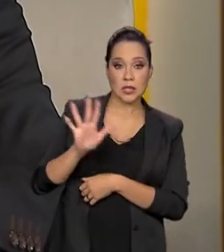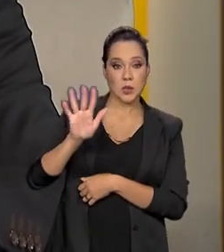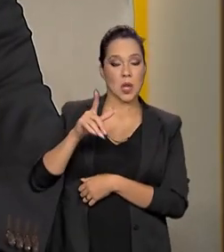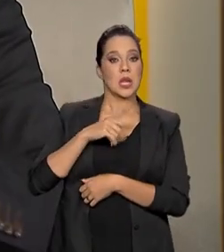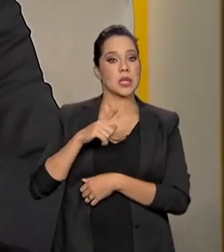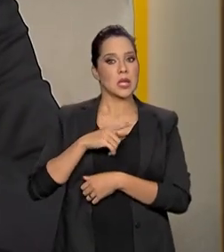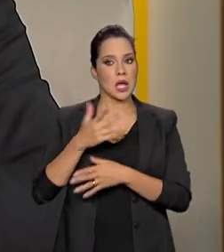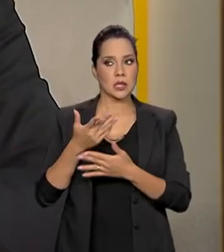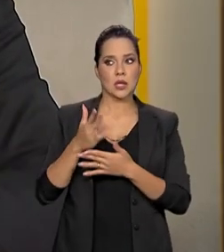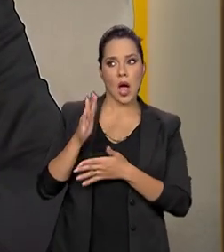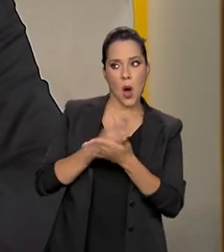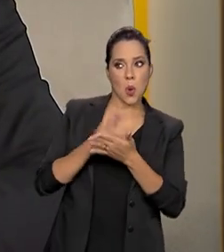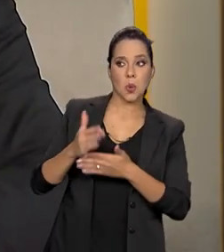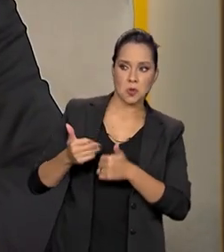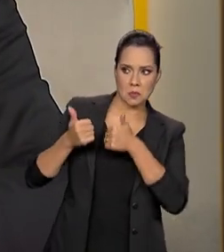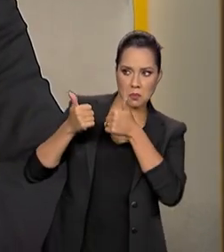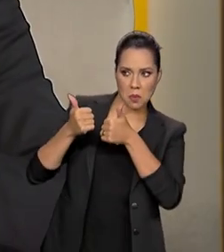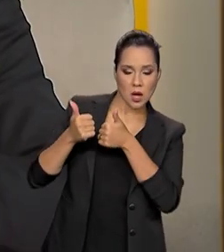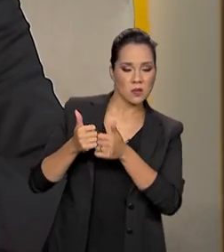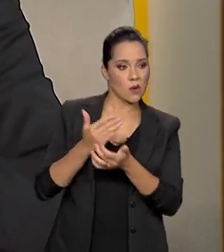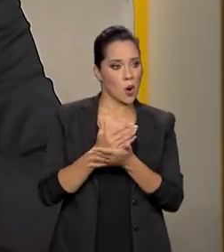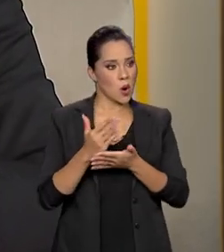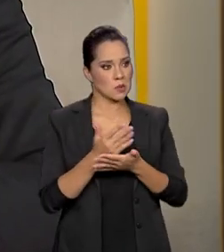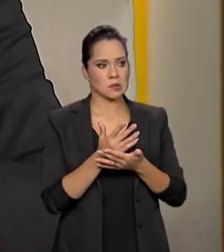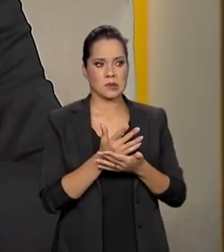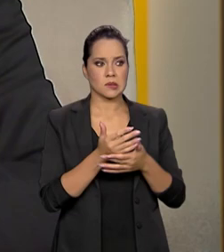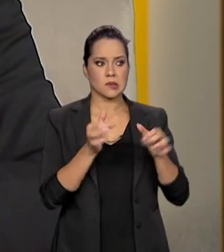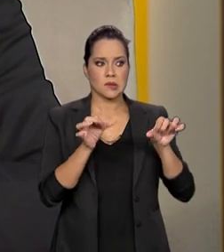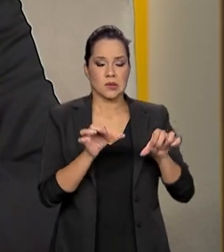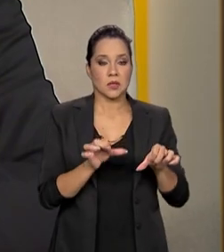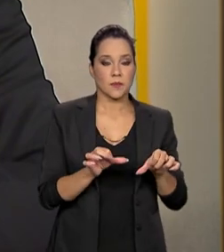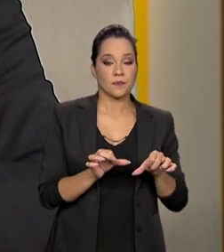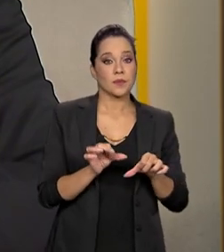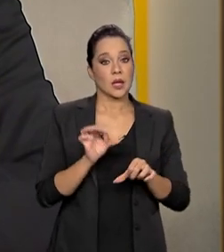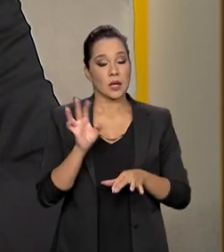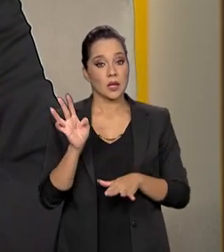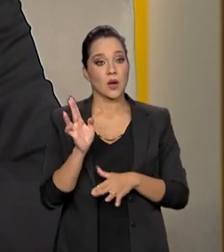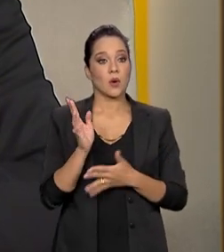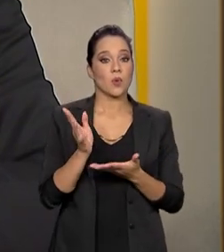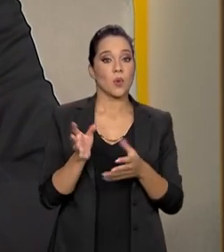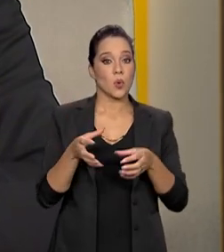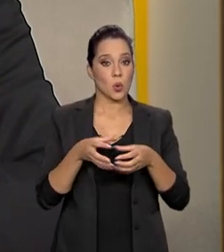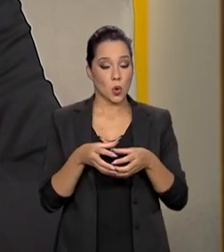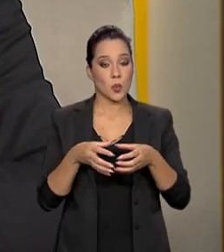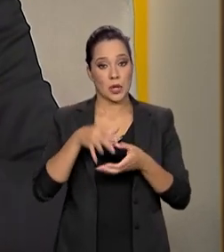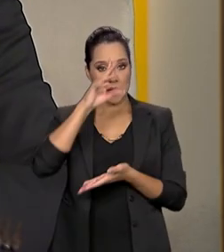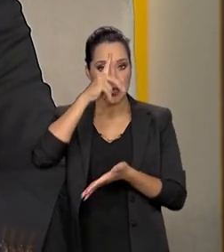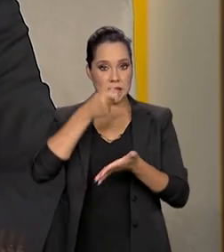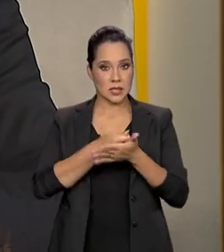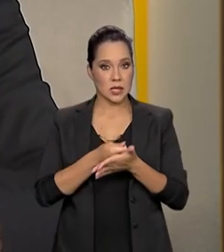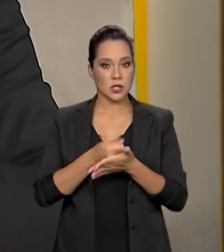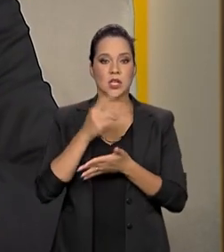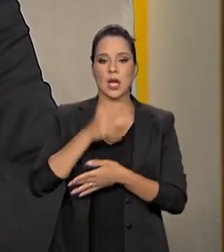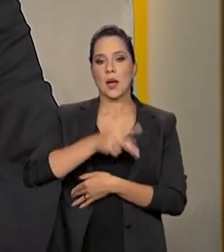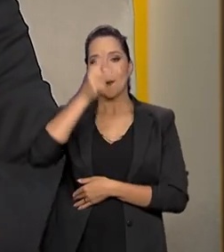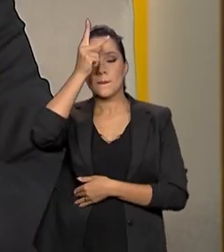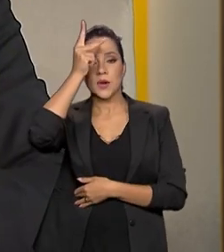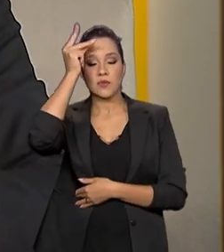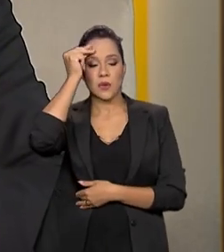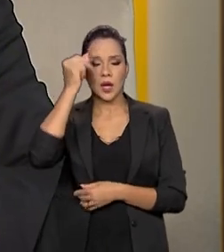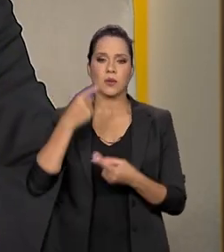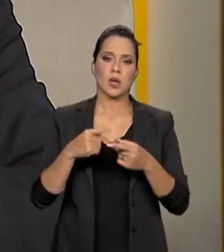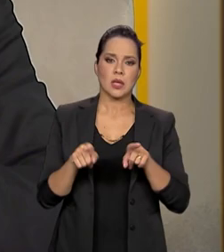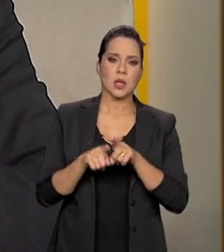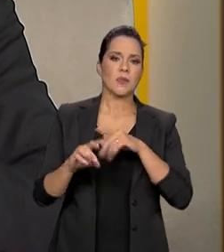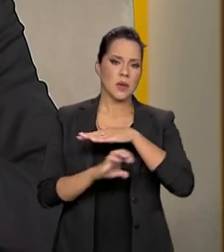pessimistas e otimistas. Então, os tomadores de decisão, que são os prefeitos e